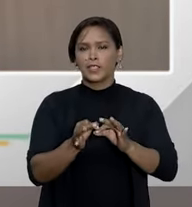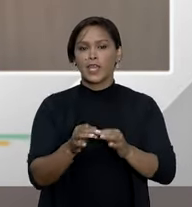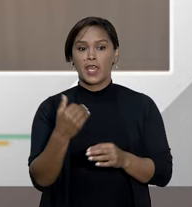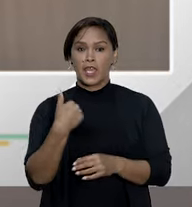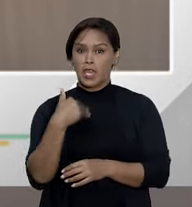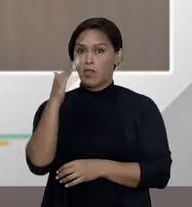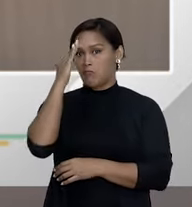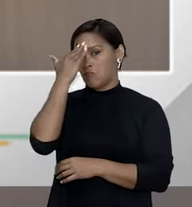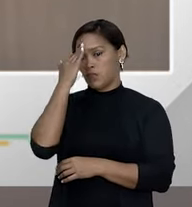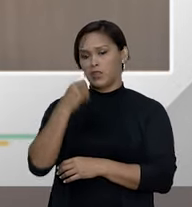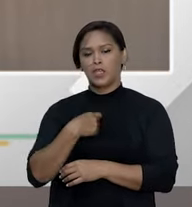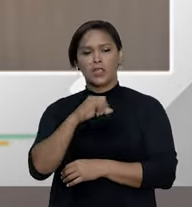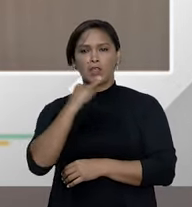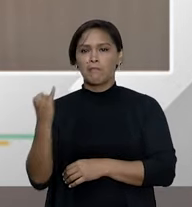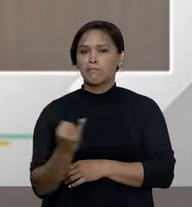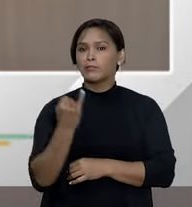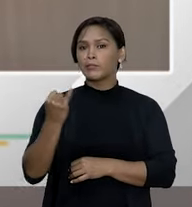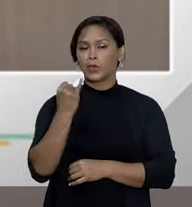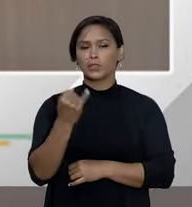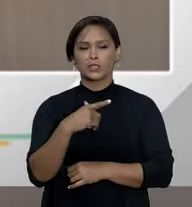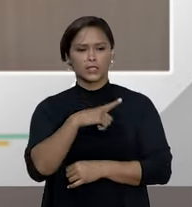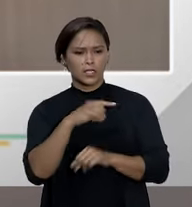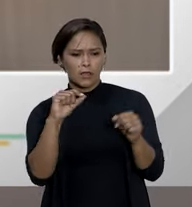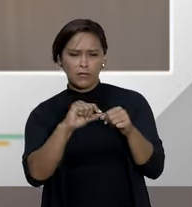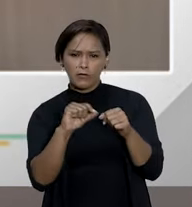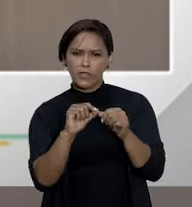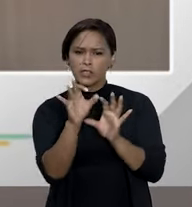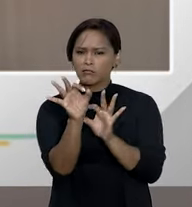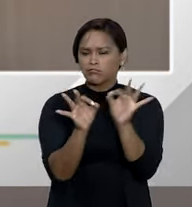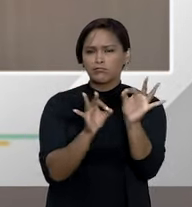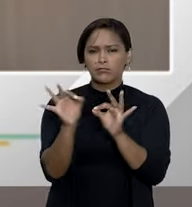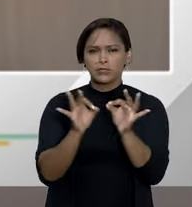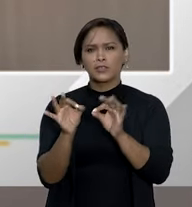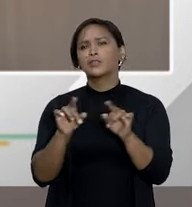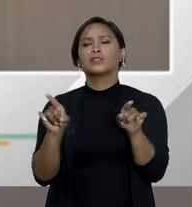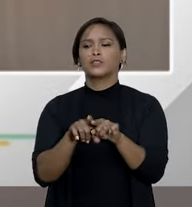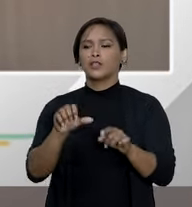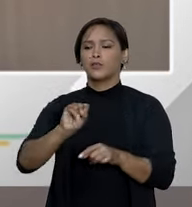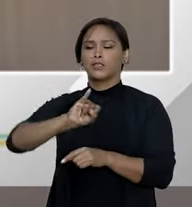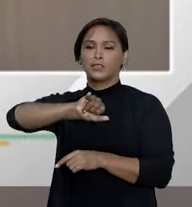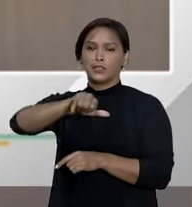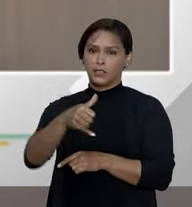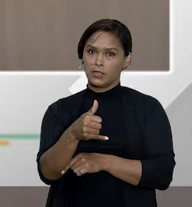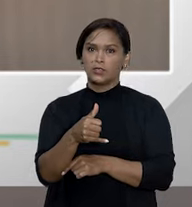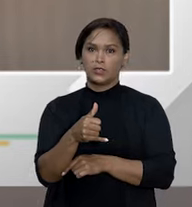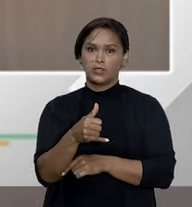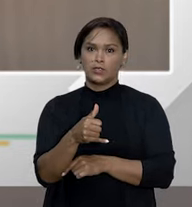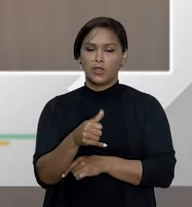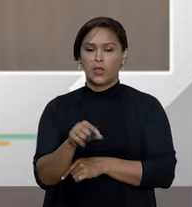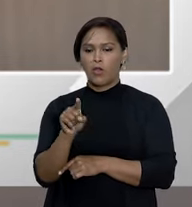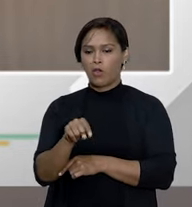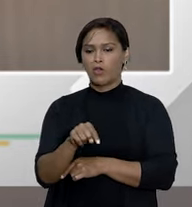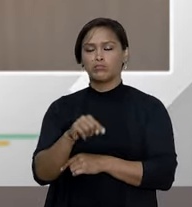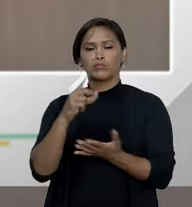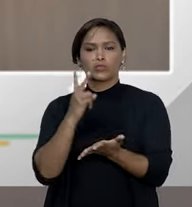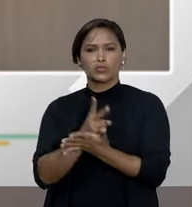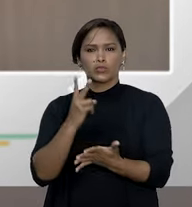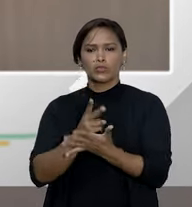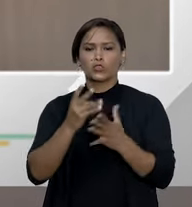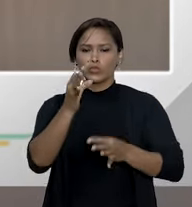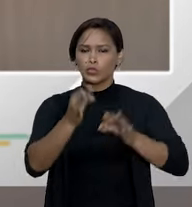entendimento, é uma ferramenta de suma importância e, lá que o Superior Tribunal de Justiça continue